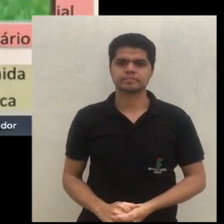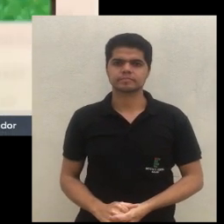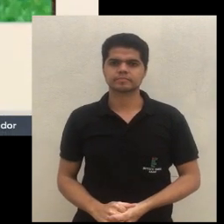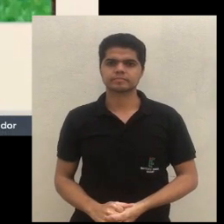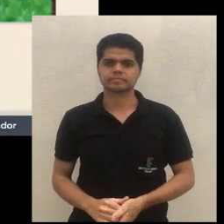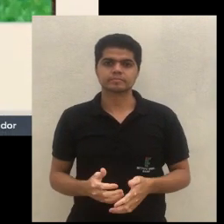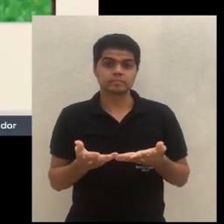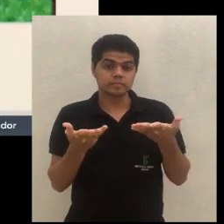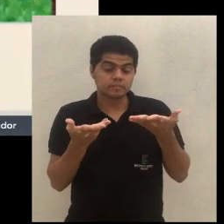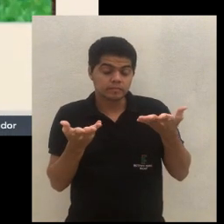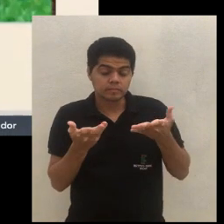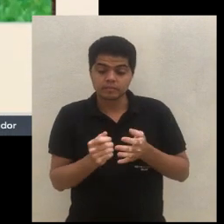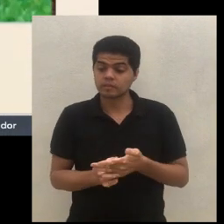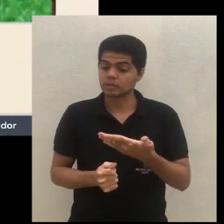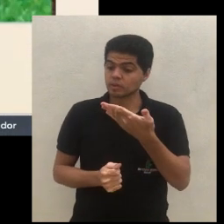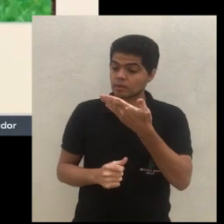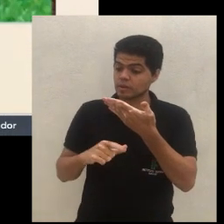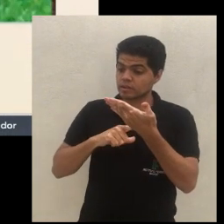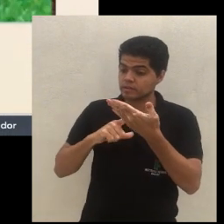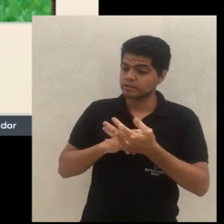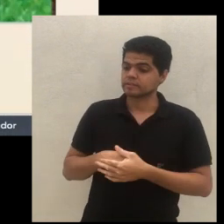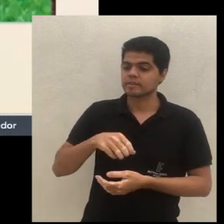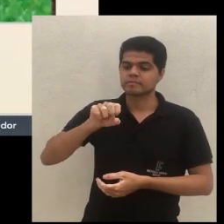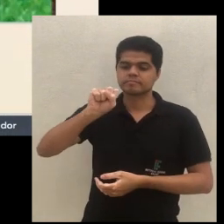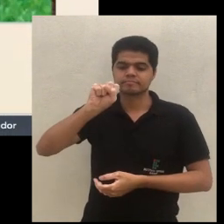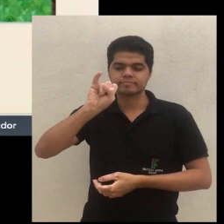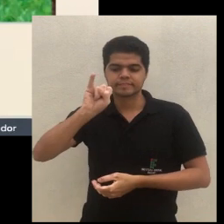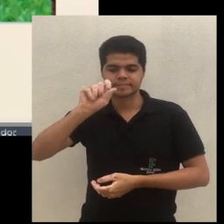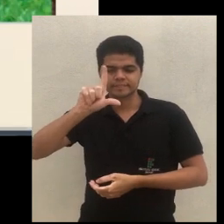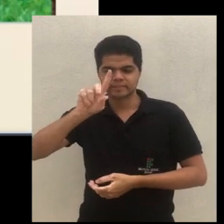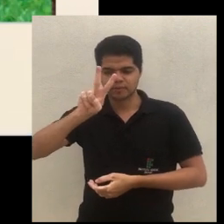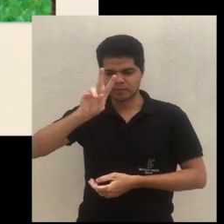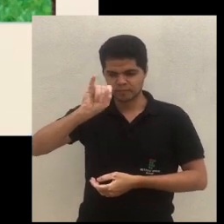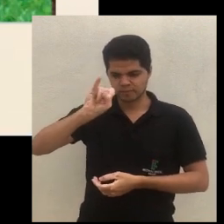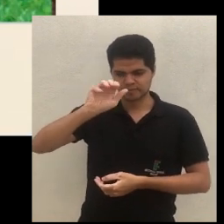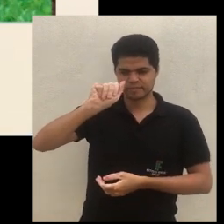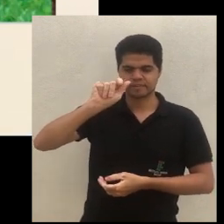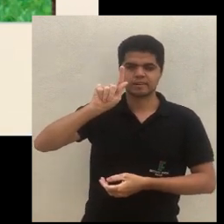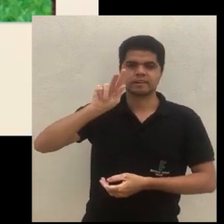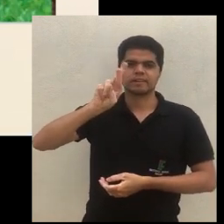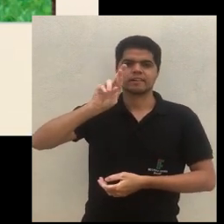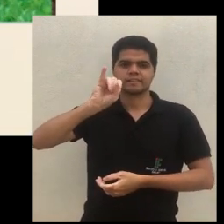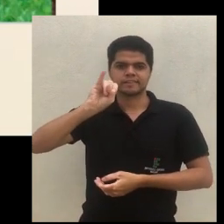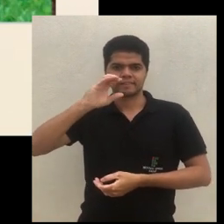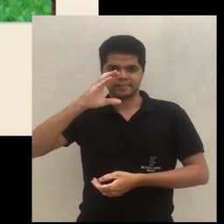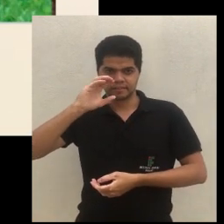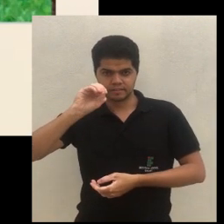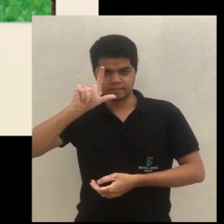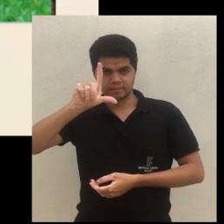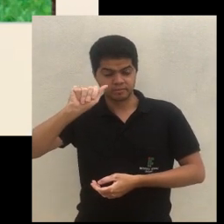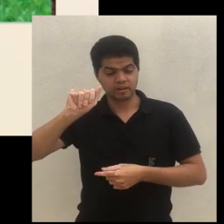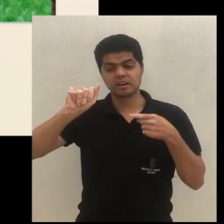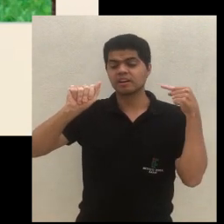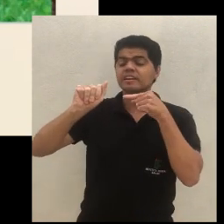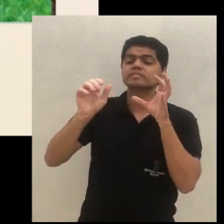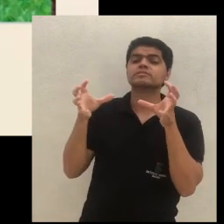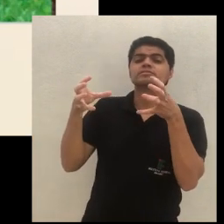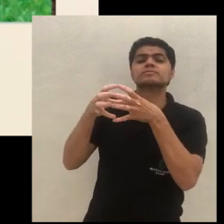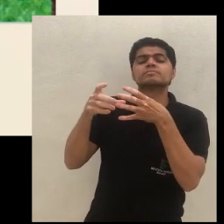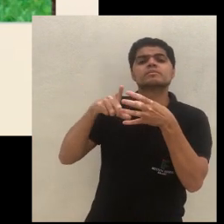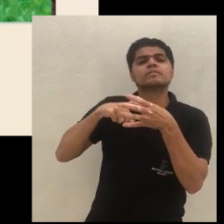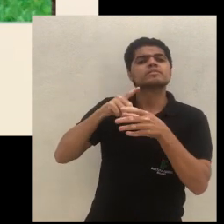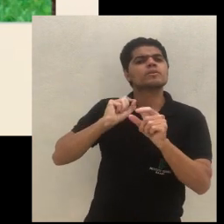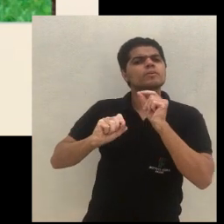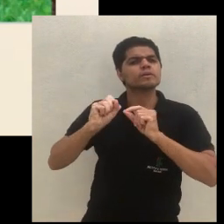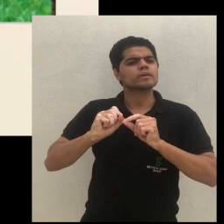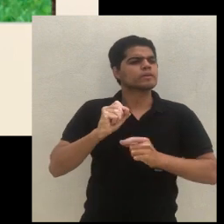Então, aí a gente tem aqui, o sistema silvia agrícola, nesse sistema, eu